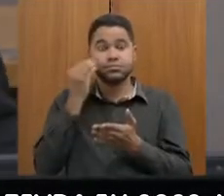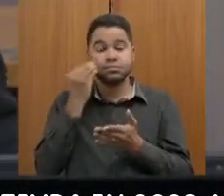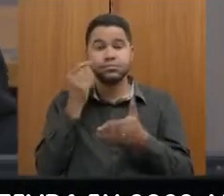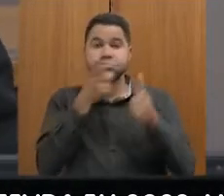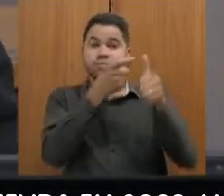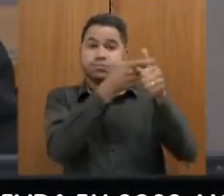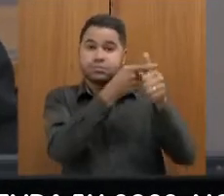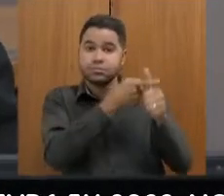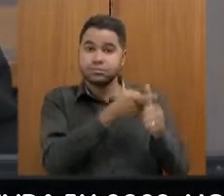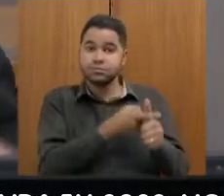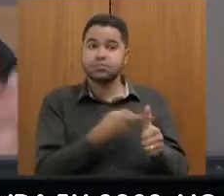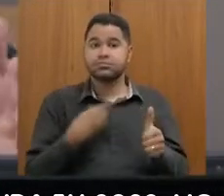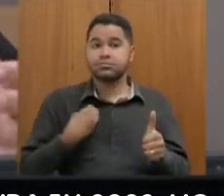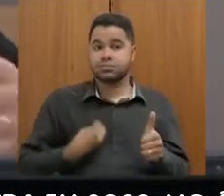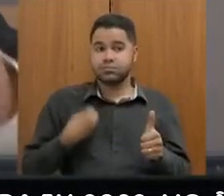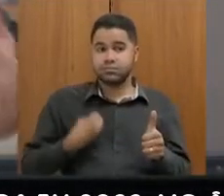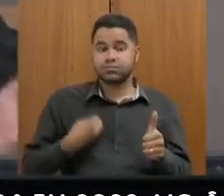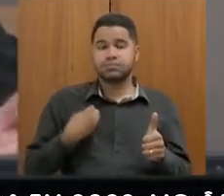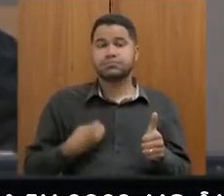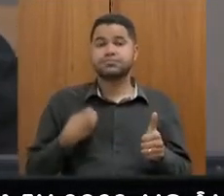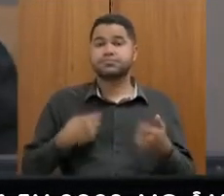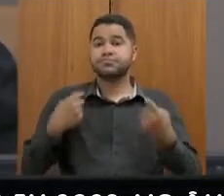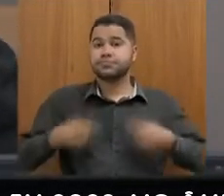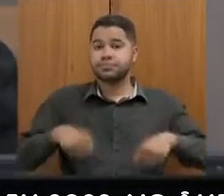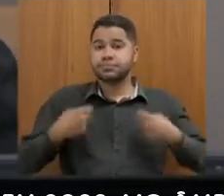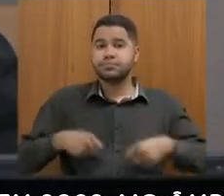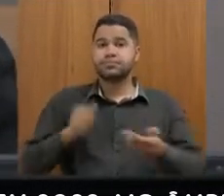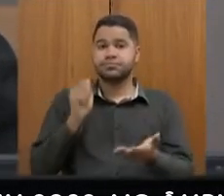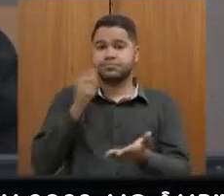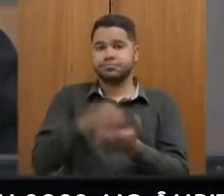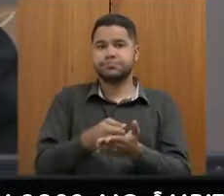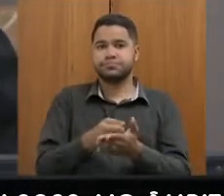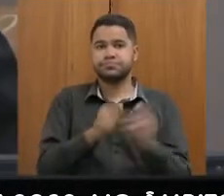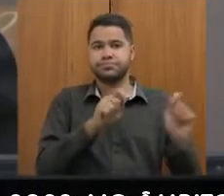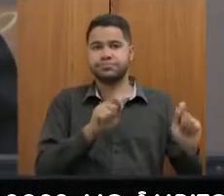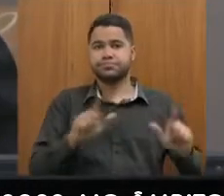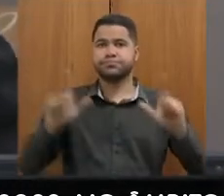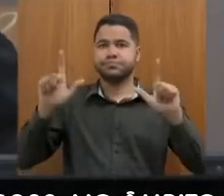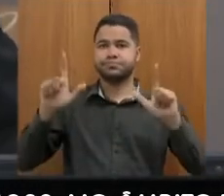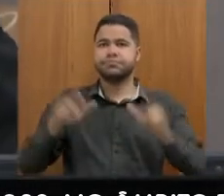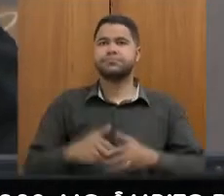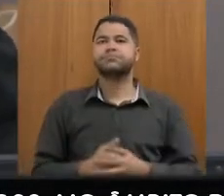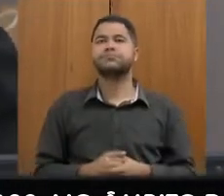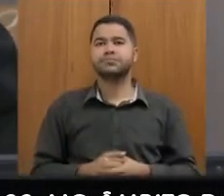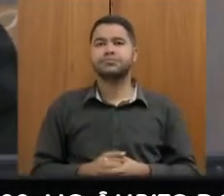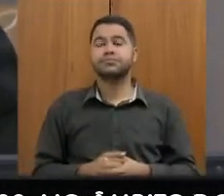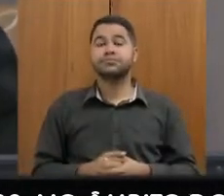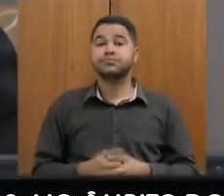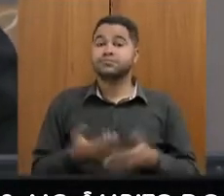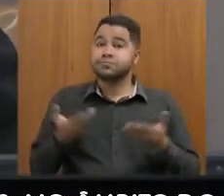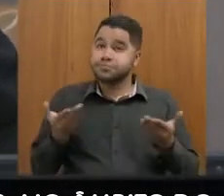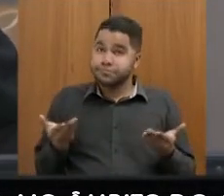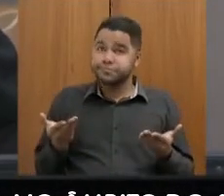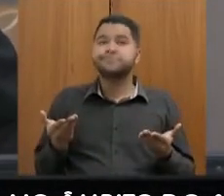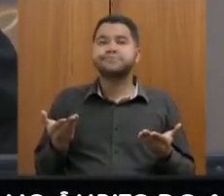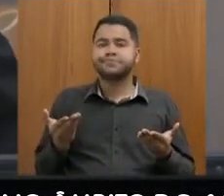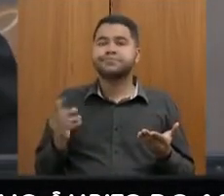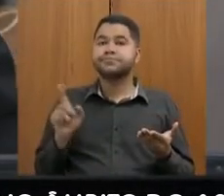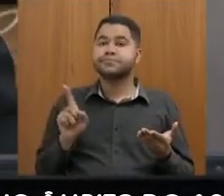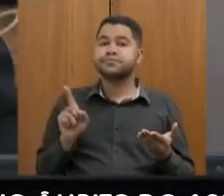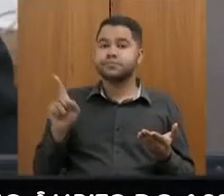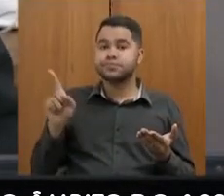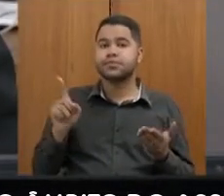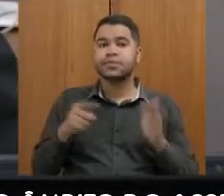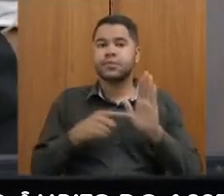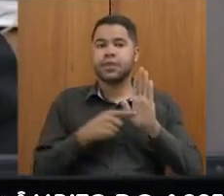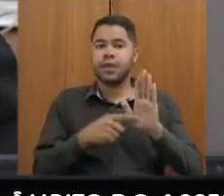existentes e que precisam ser pagos. Próximo, favor. Bom, aqui o indicador da